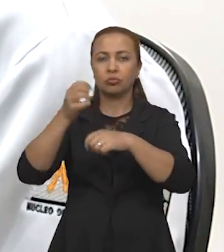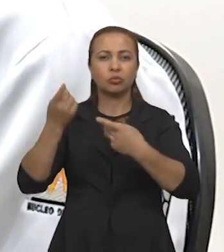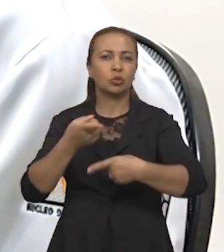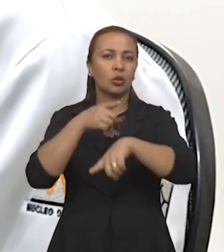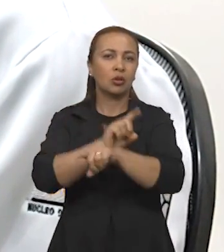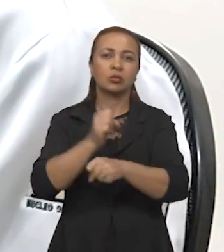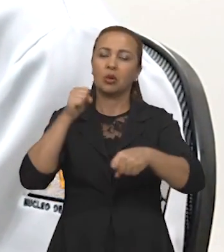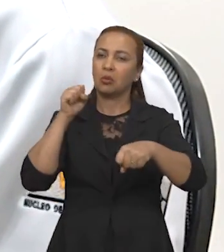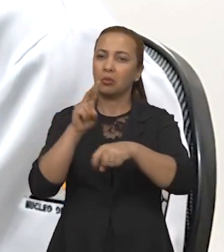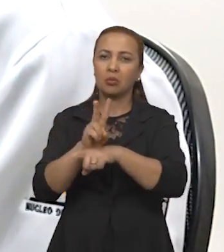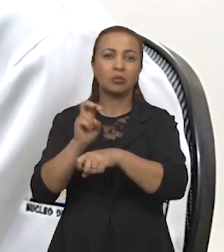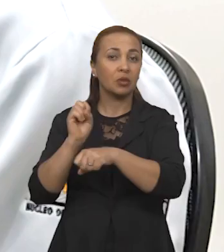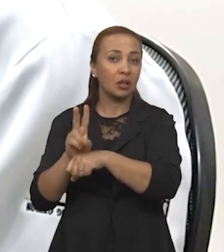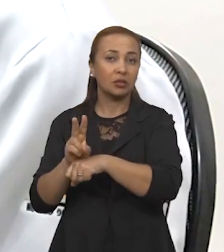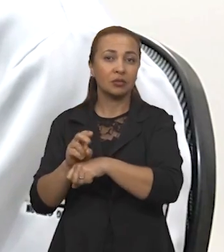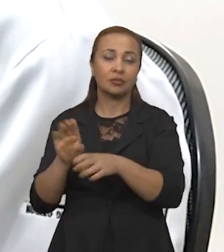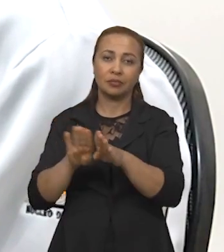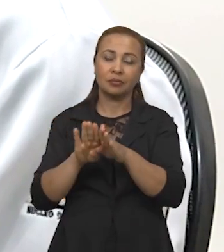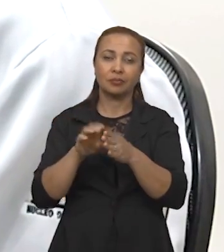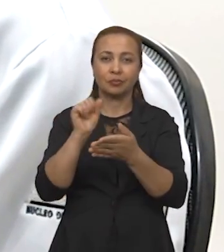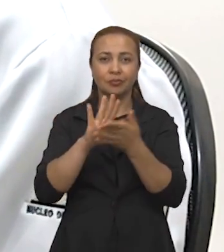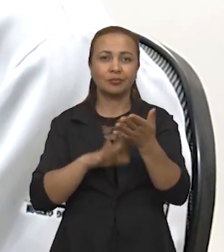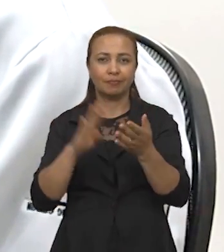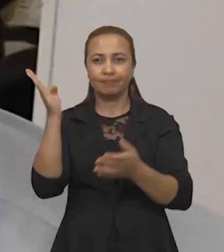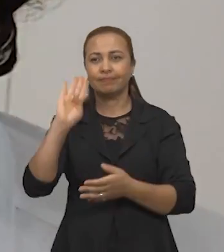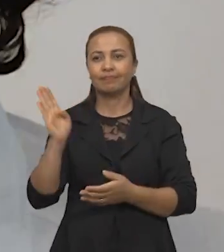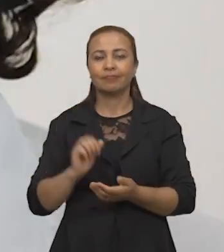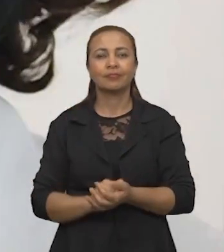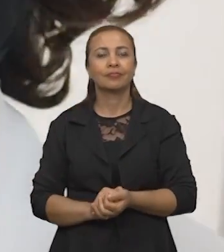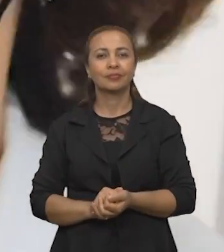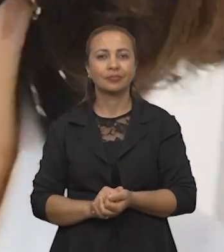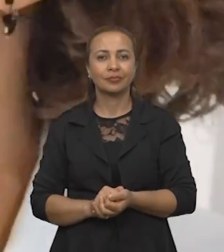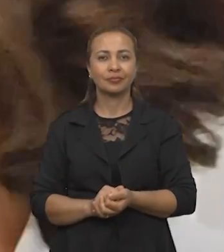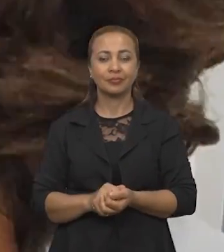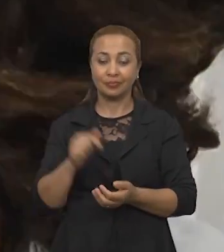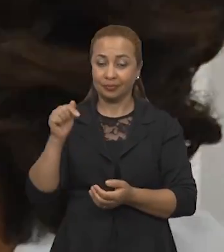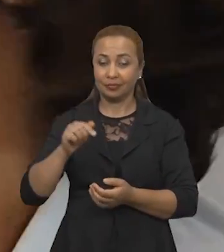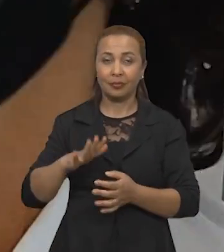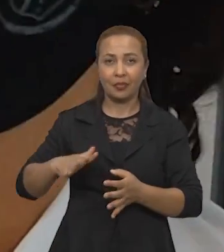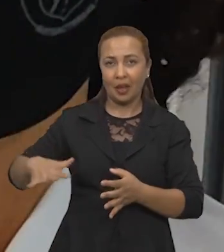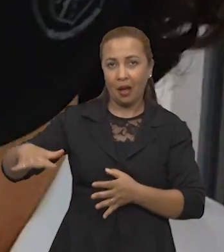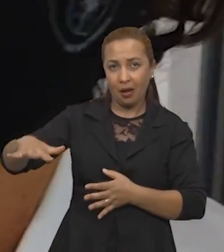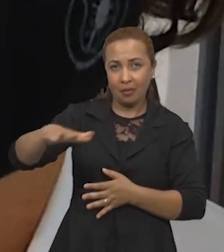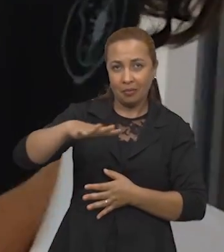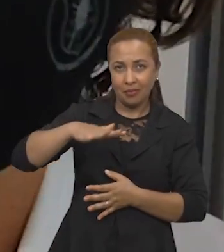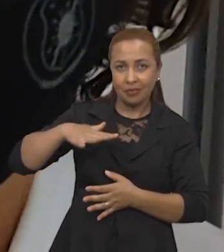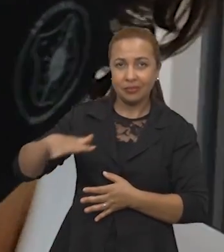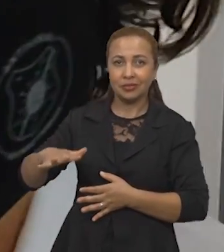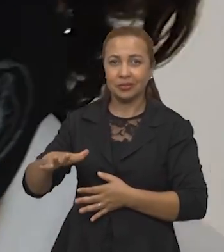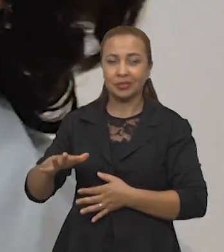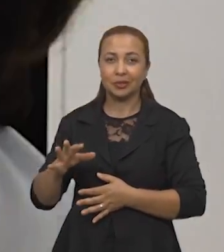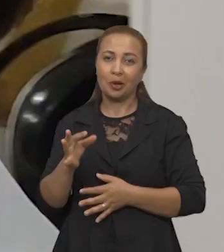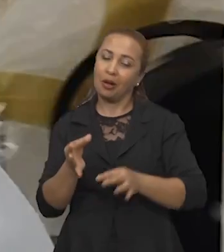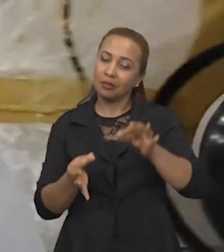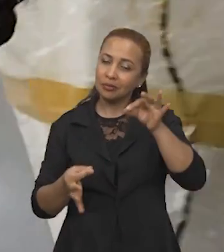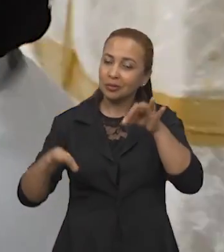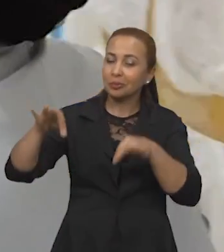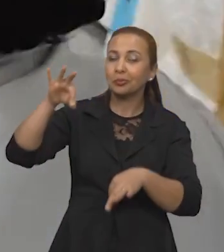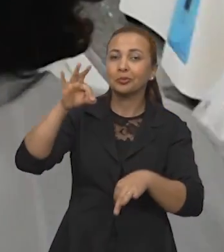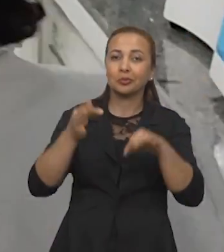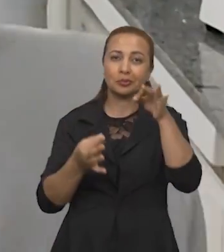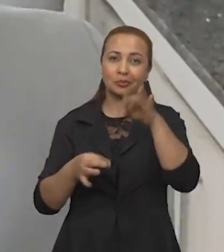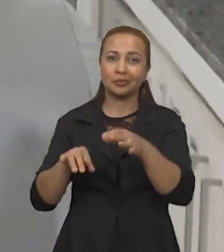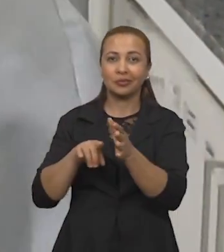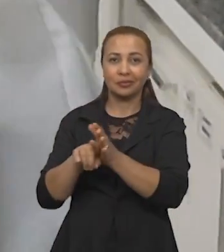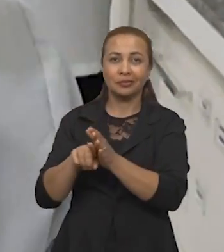antibacteriana e outros tipos de atividade biológica. Então, aqui é o espaço do laboratório de pesquisa de produtos